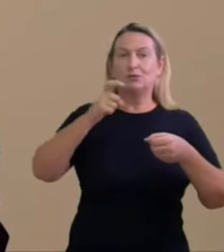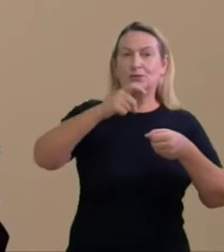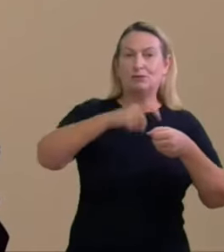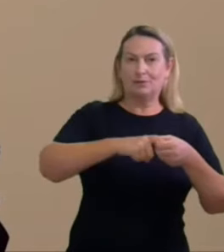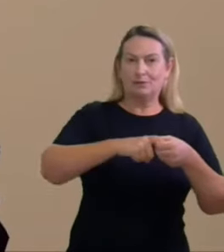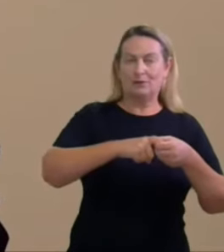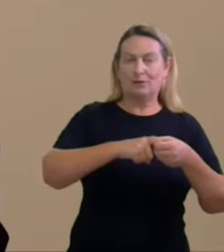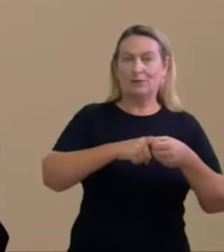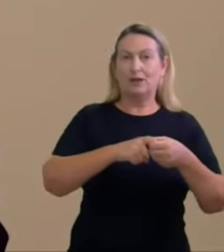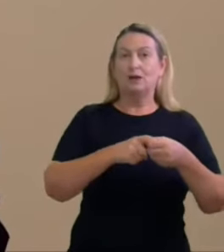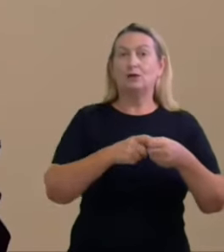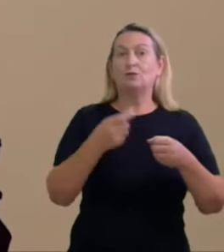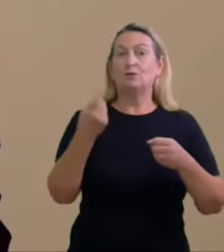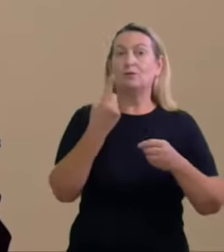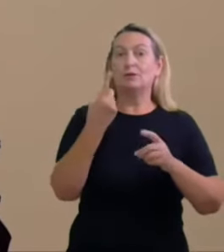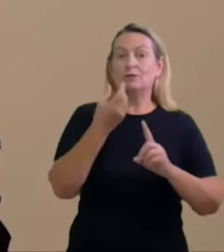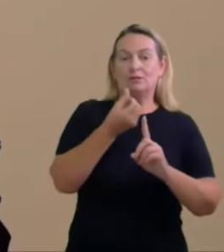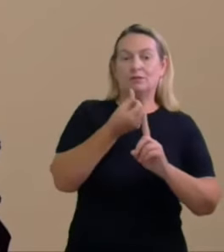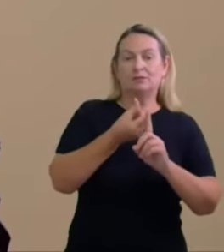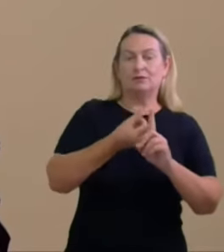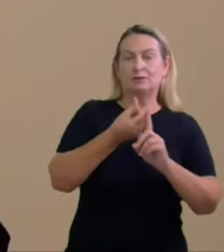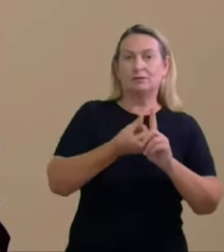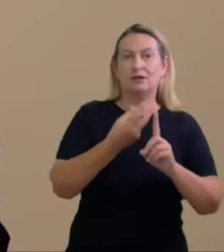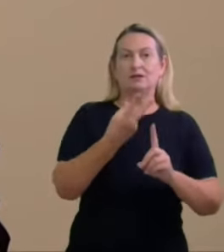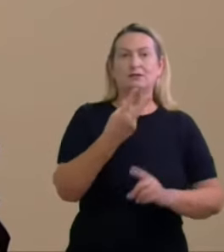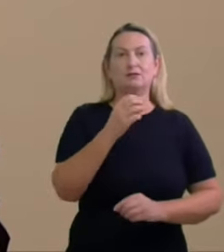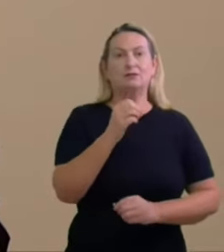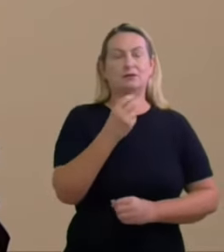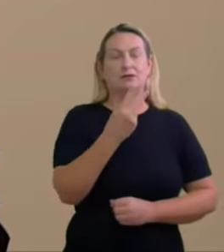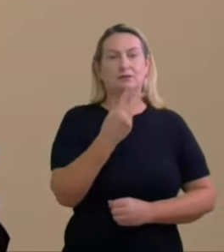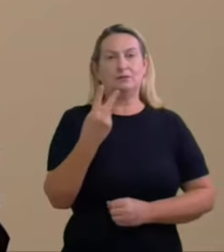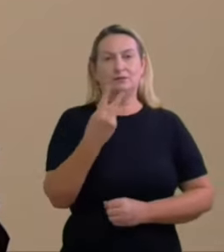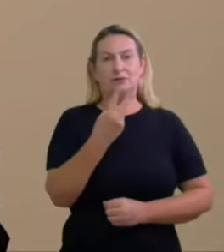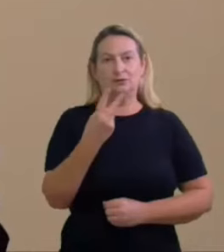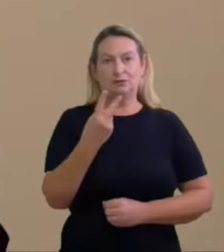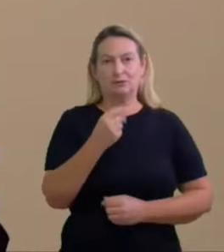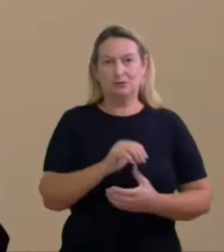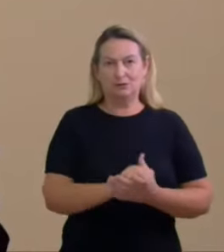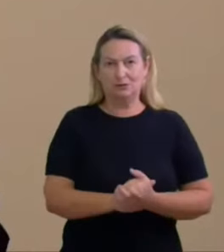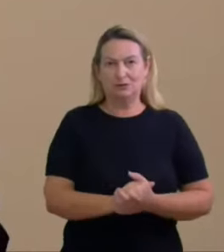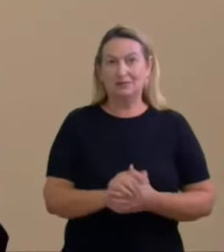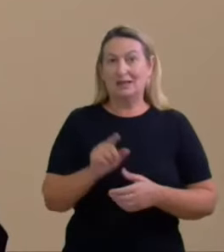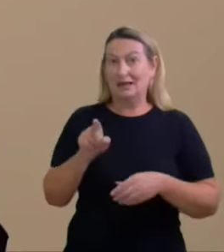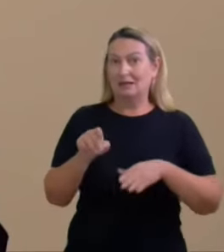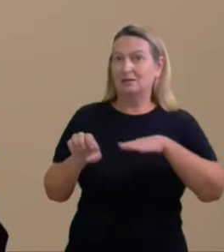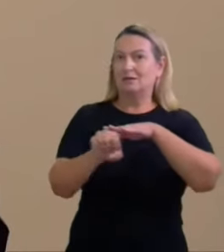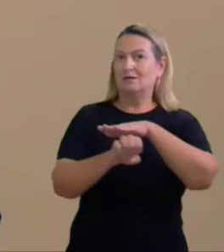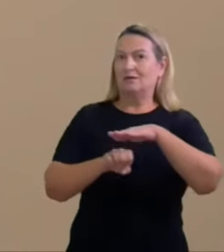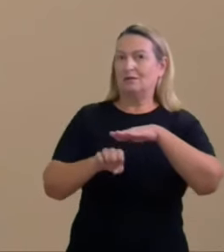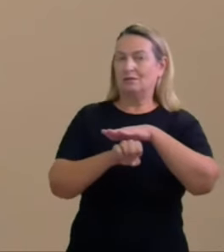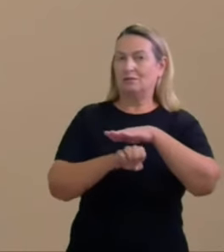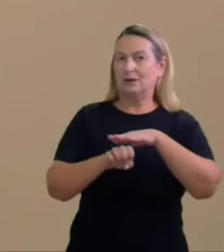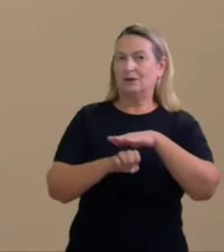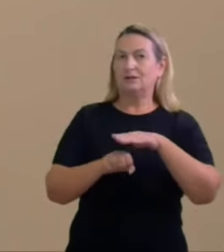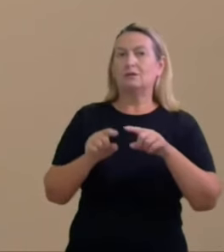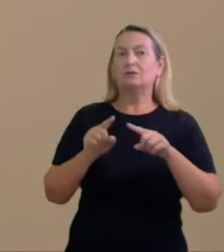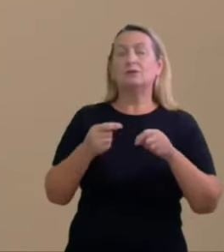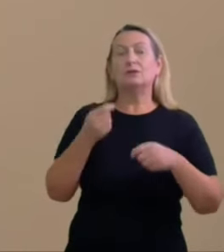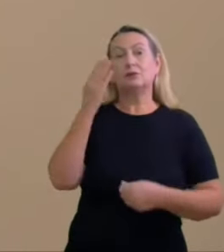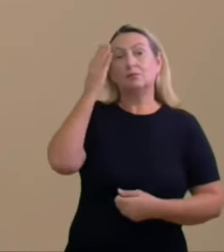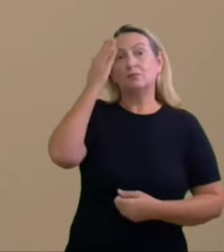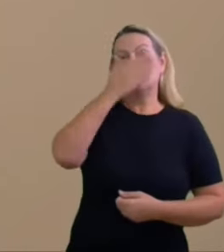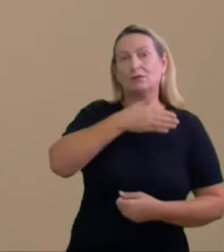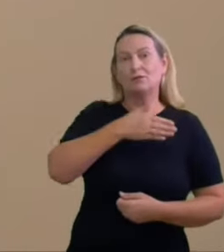primeiro semestre de 2022 ditação monitória apresentada pela D7 não foi instrumida com a prova da prestação de serviço nunca foram